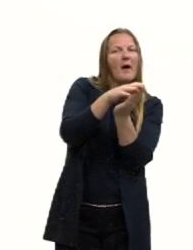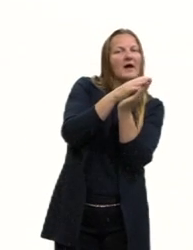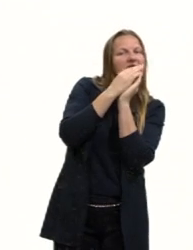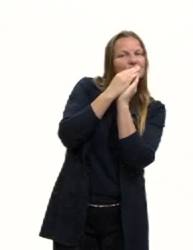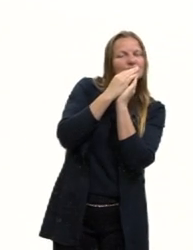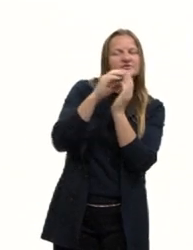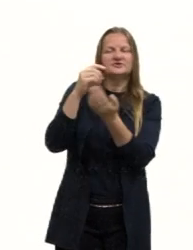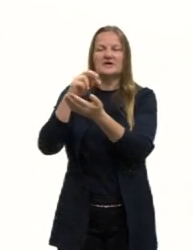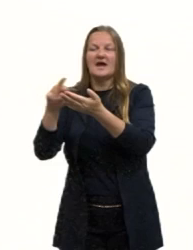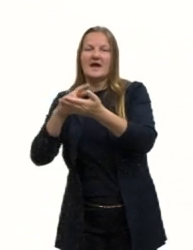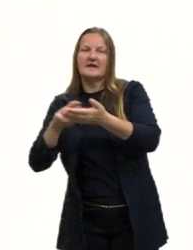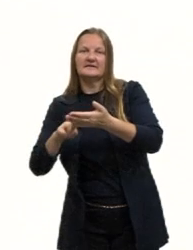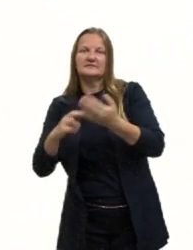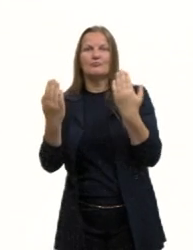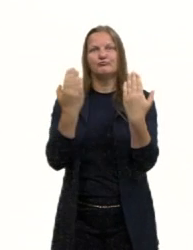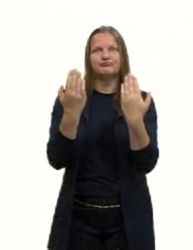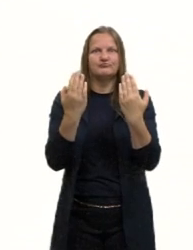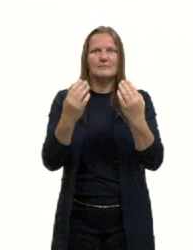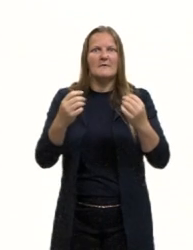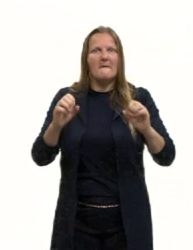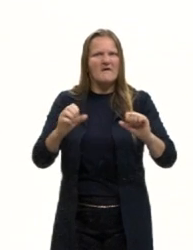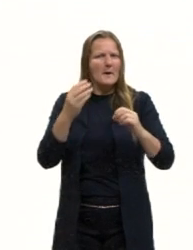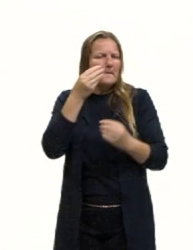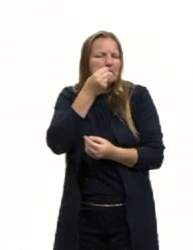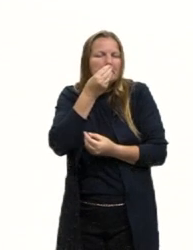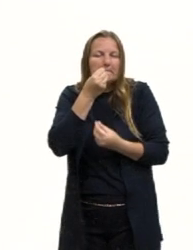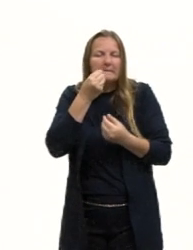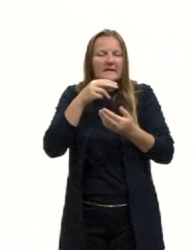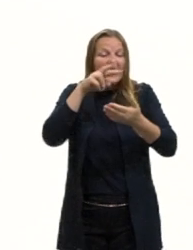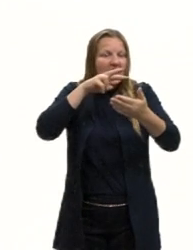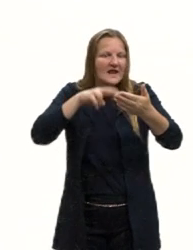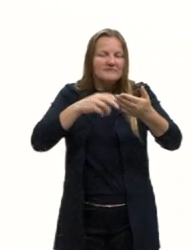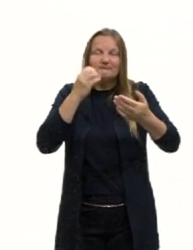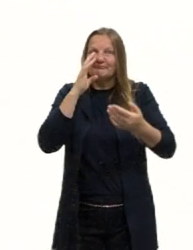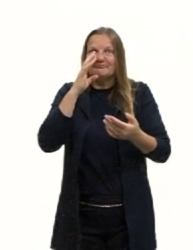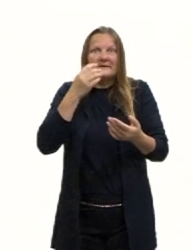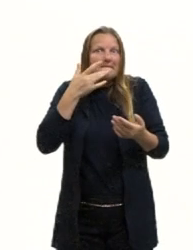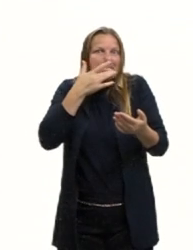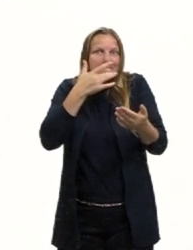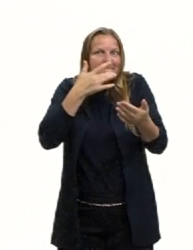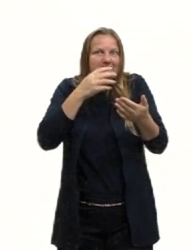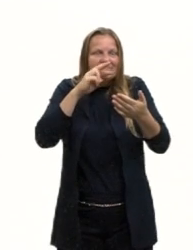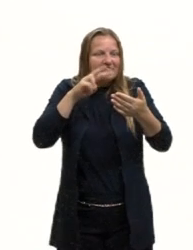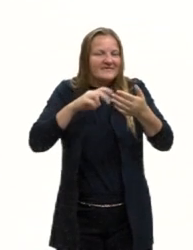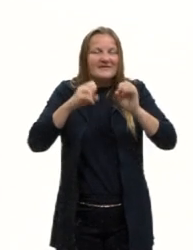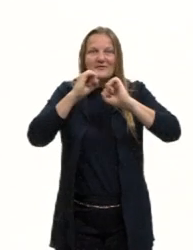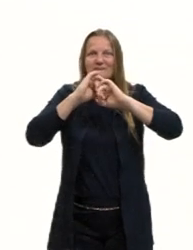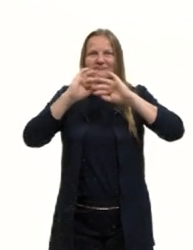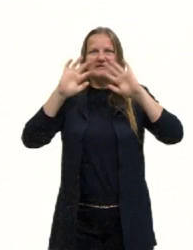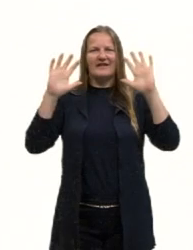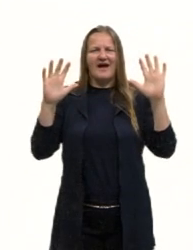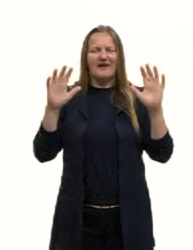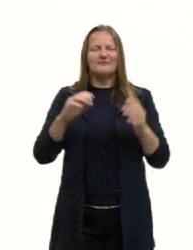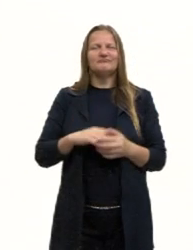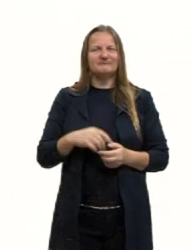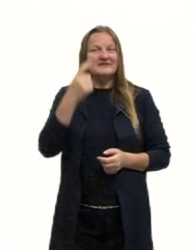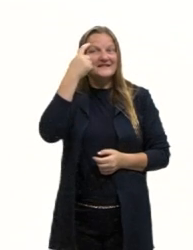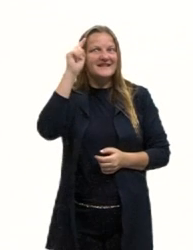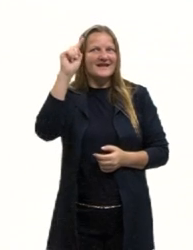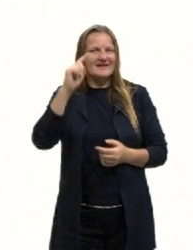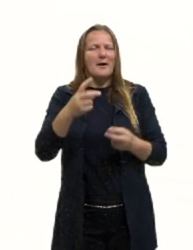desenvolvimento 2 nada mais é do que tu embasar aquilo que tu disse a partir da tua